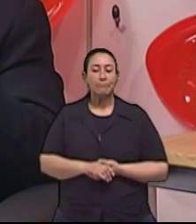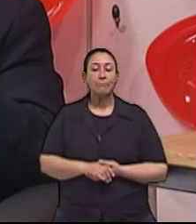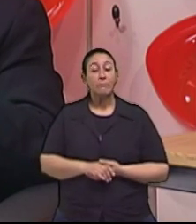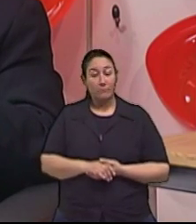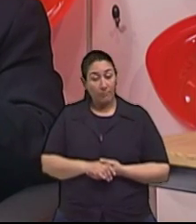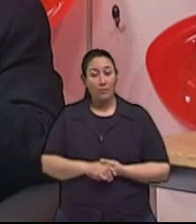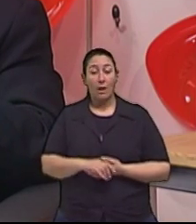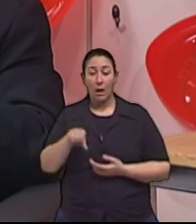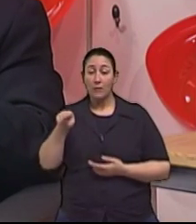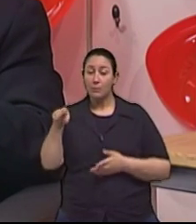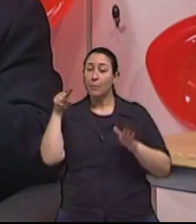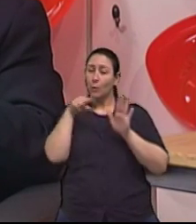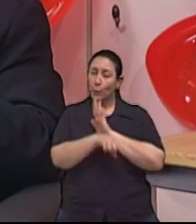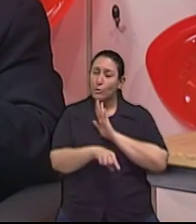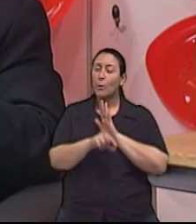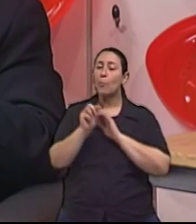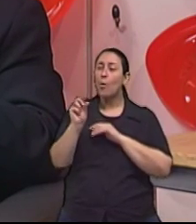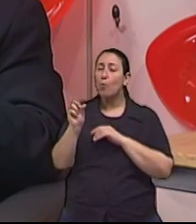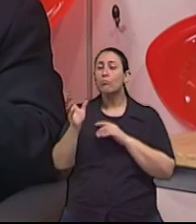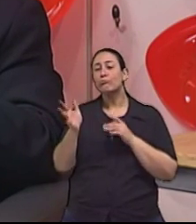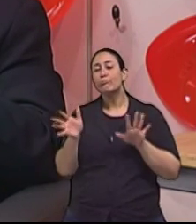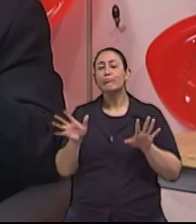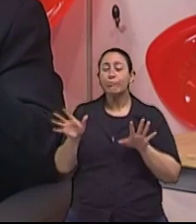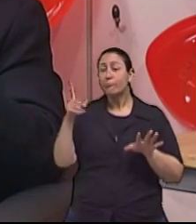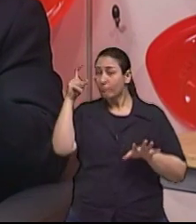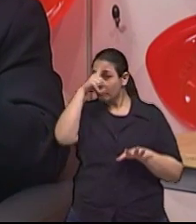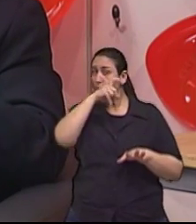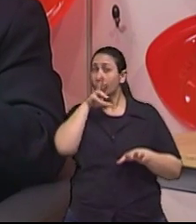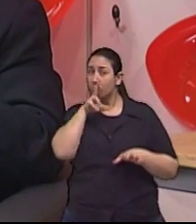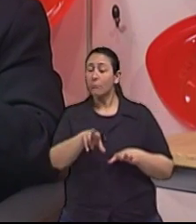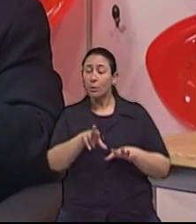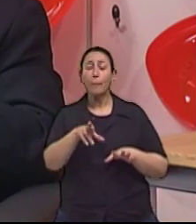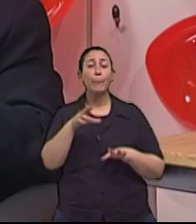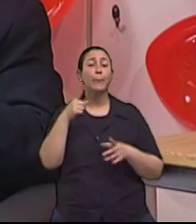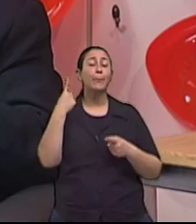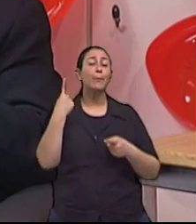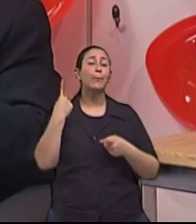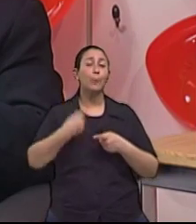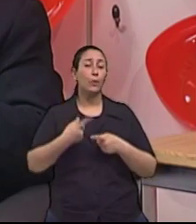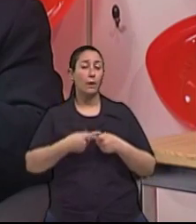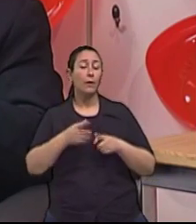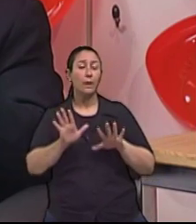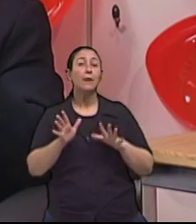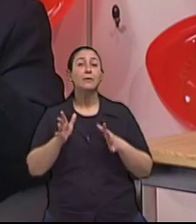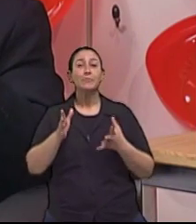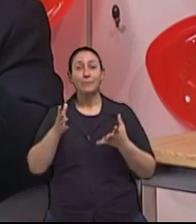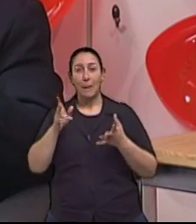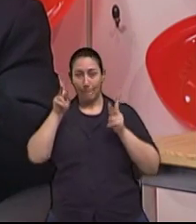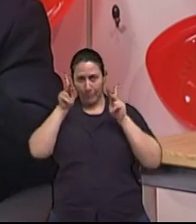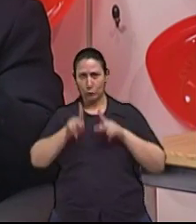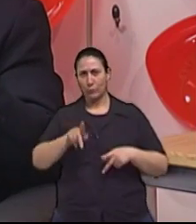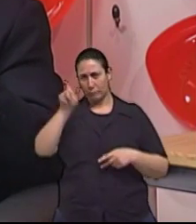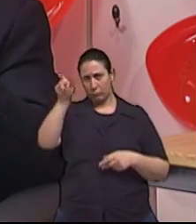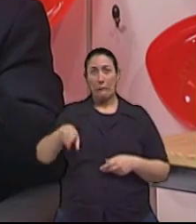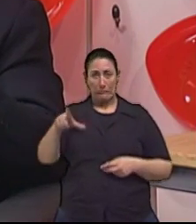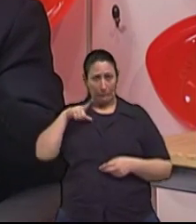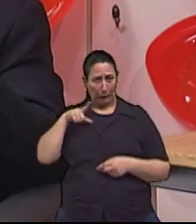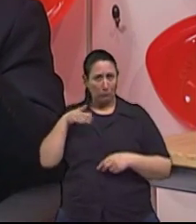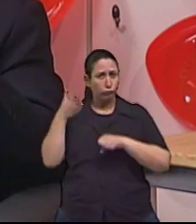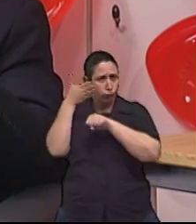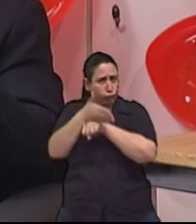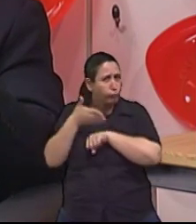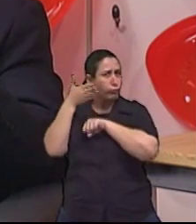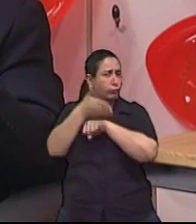pergunta, eu diria, assim, um pouco difícil de responder, né? Porque se a pessoa tem um médico de sua